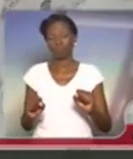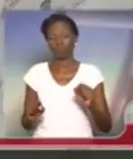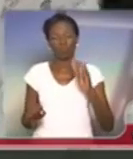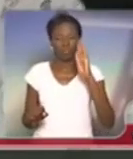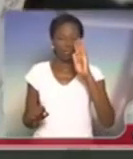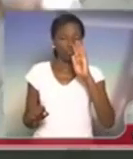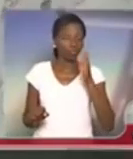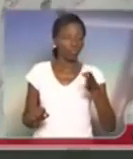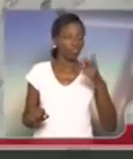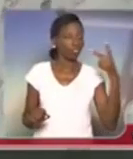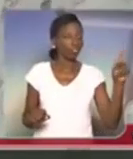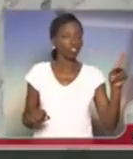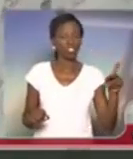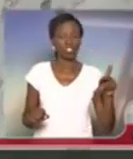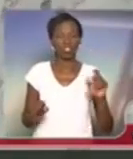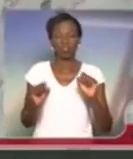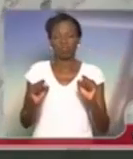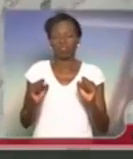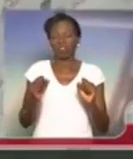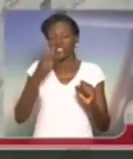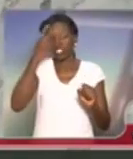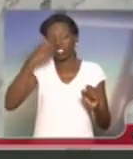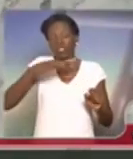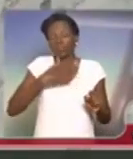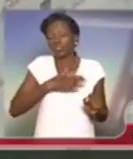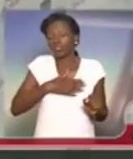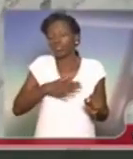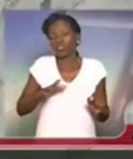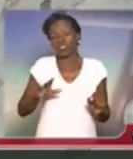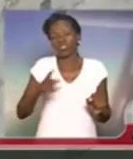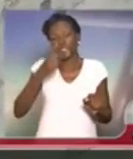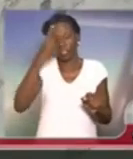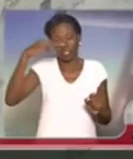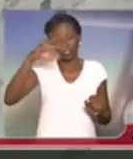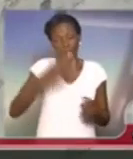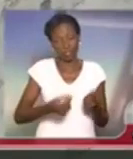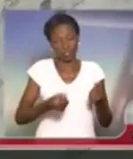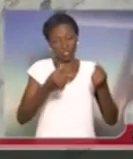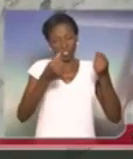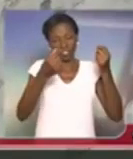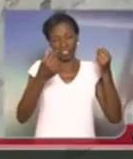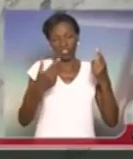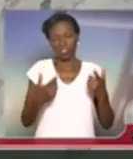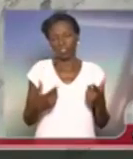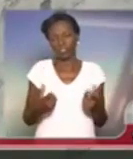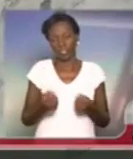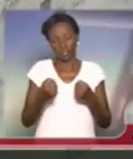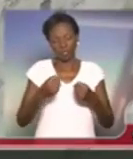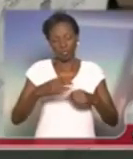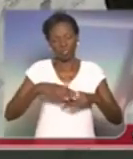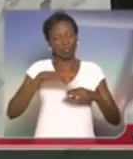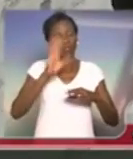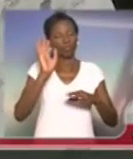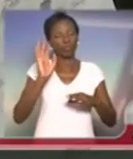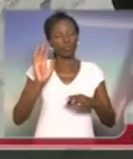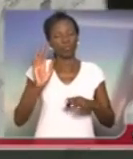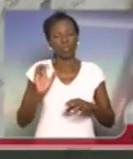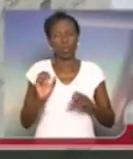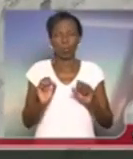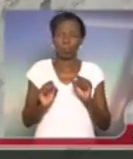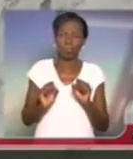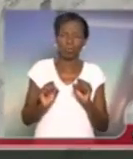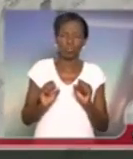do governador, incomodando ali as pessoas que têm um poder aquisitivo maior. Talvez trata-se de